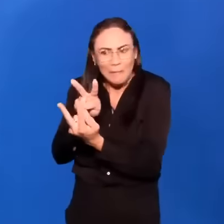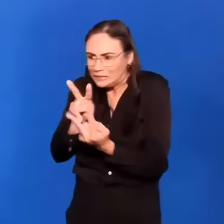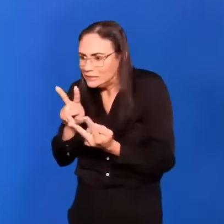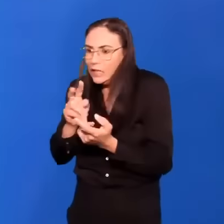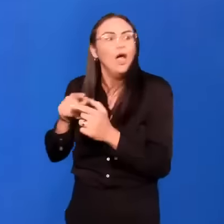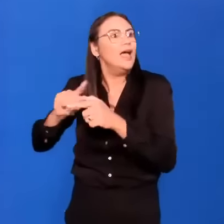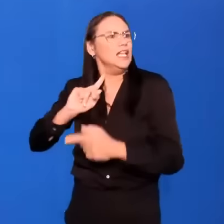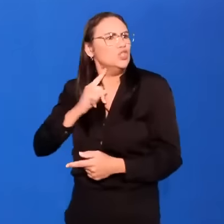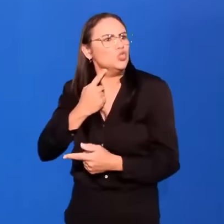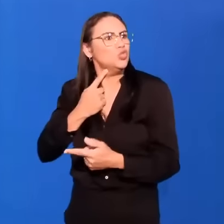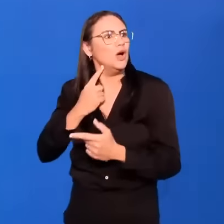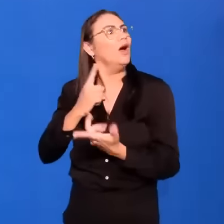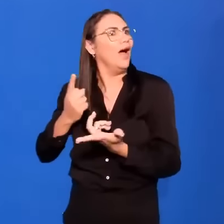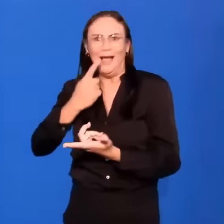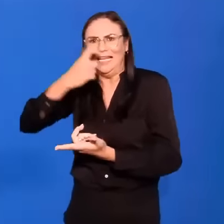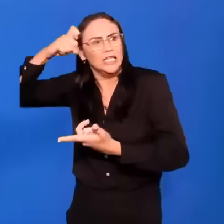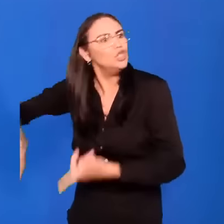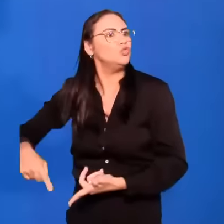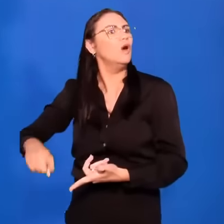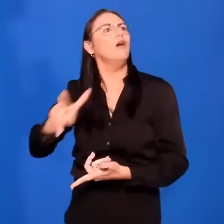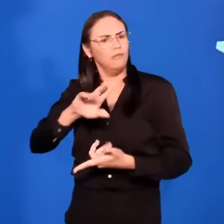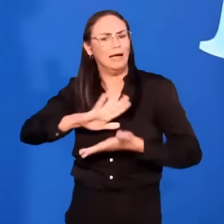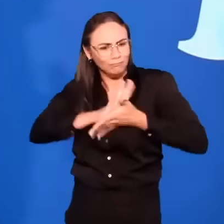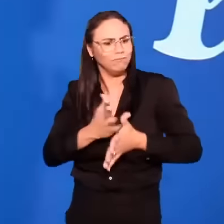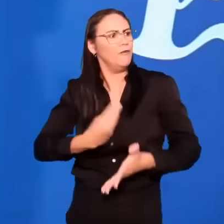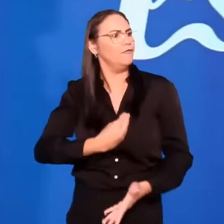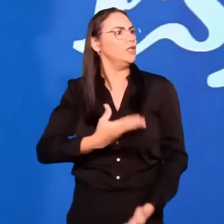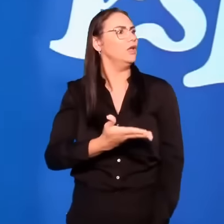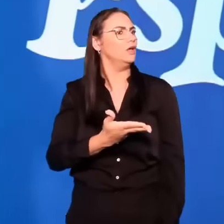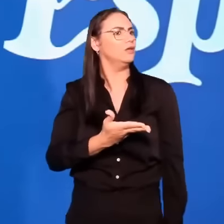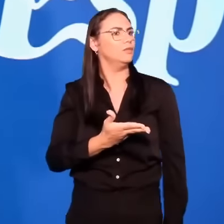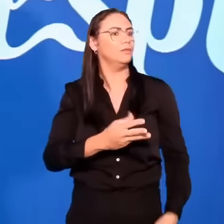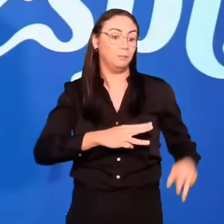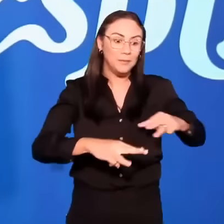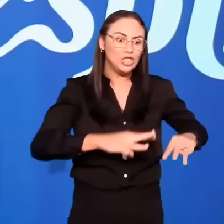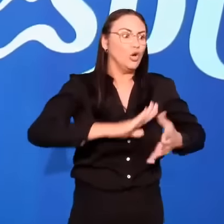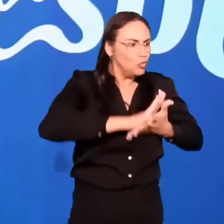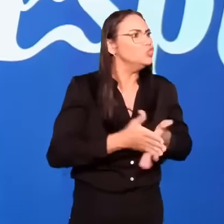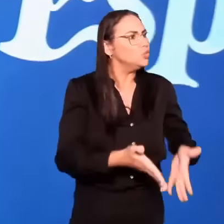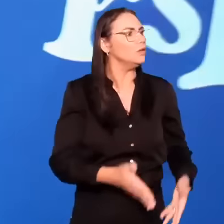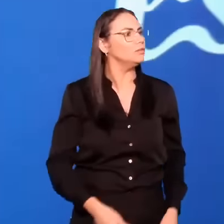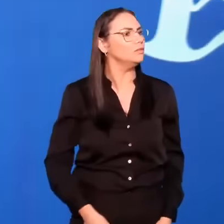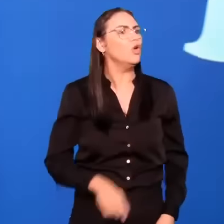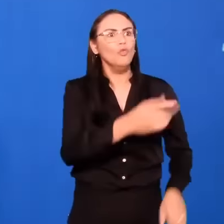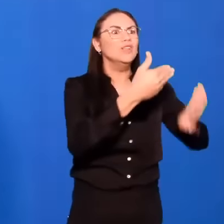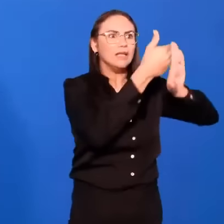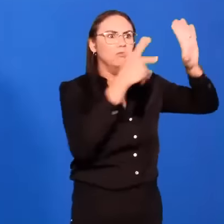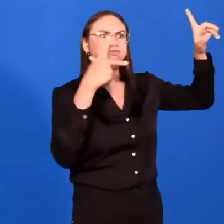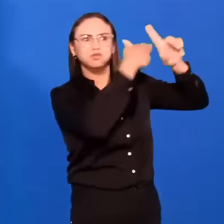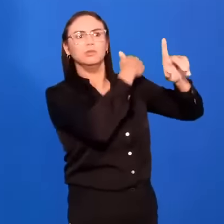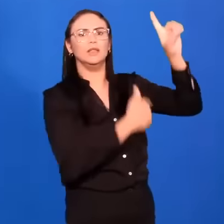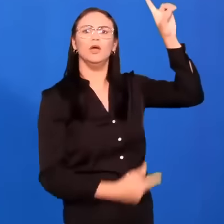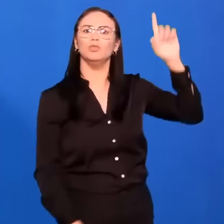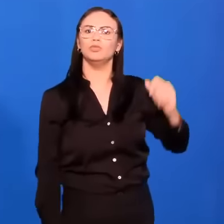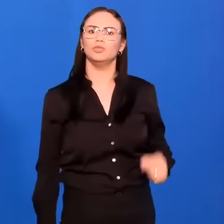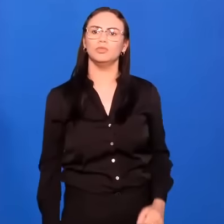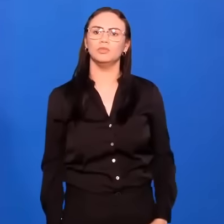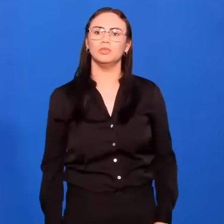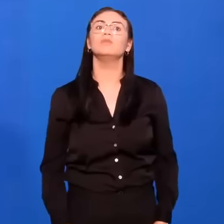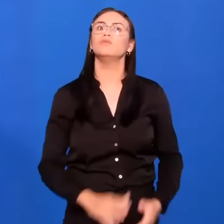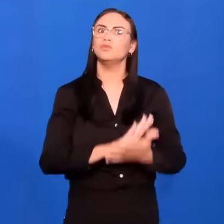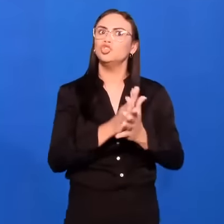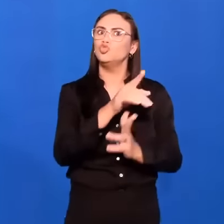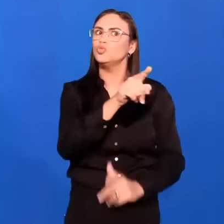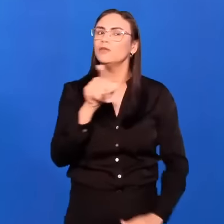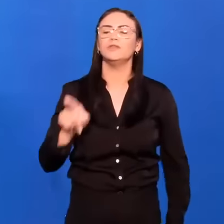Isso vai arruinar a tua vida. Isso vai acabar com o teu ministério. Isso vai acabar com tua comunhão com Deus. Vai destruir